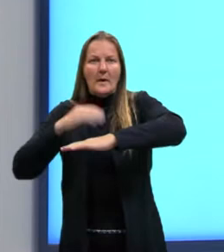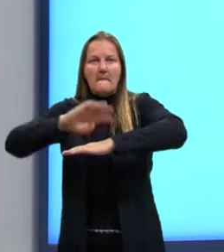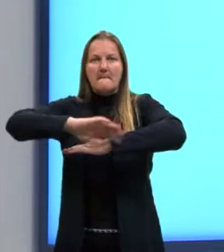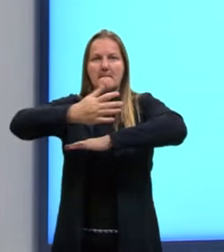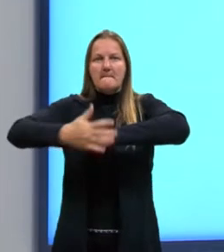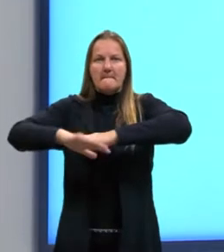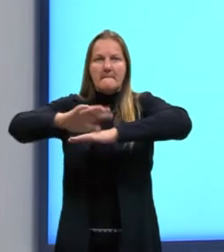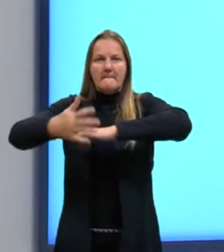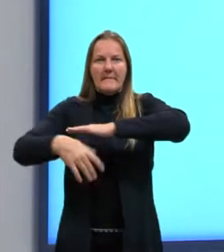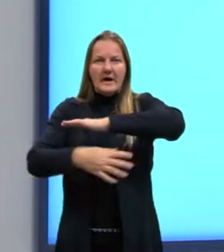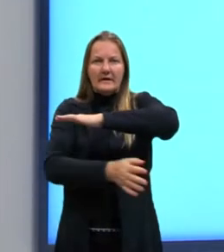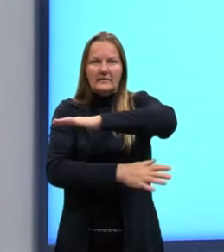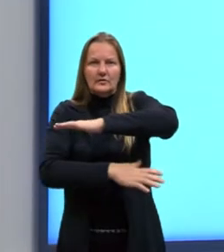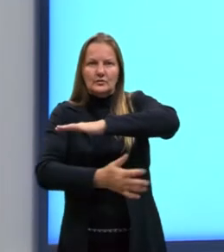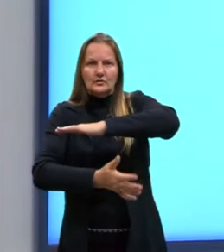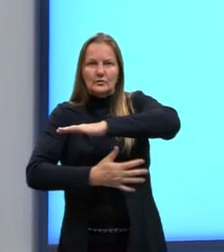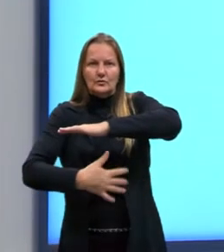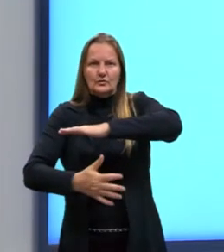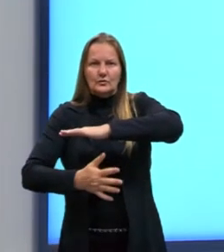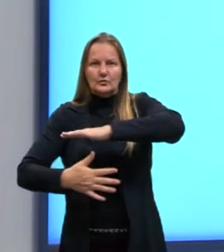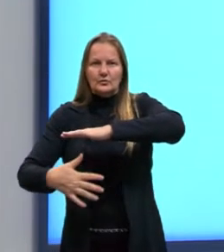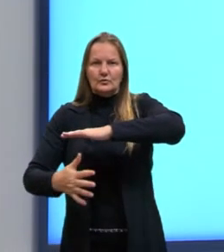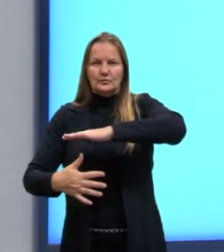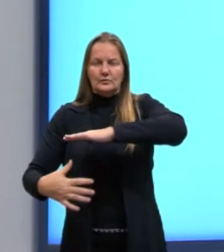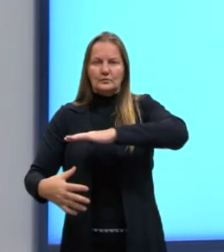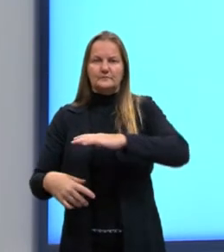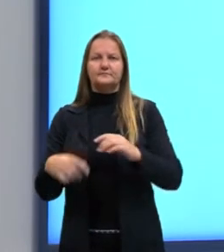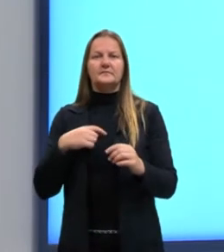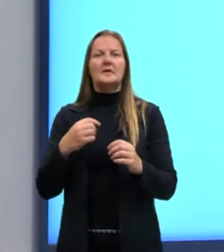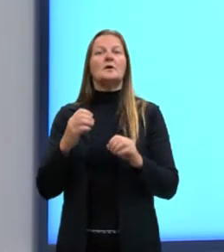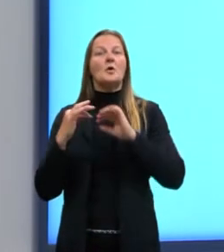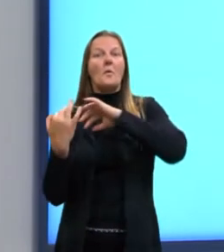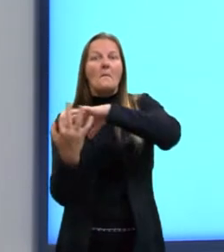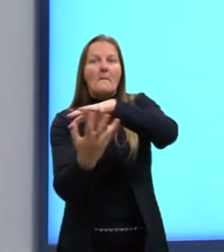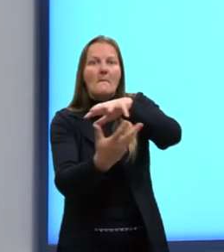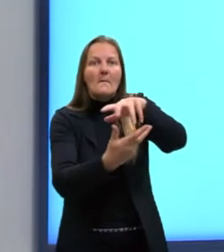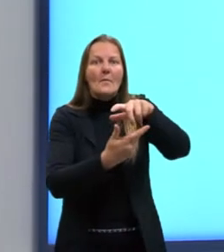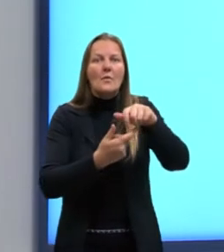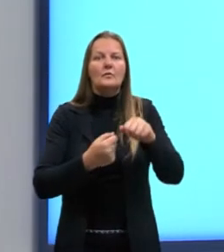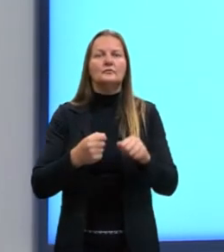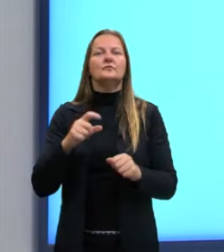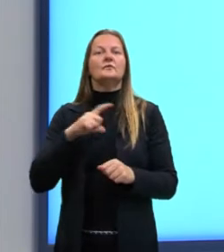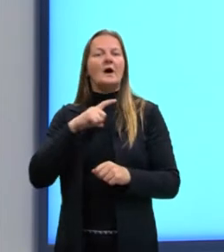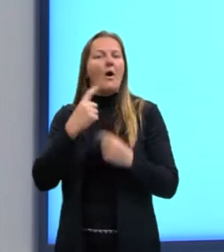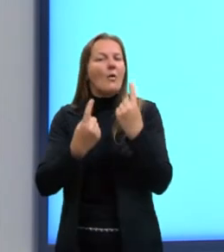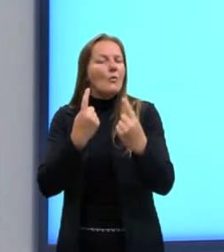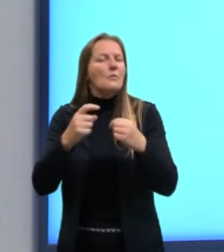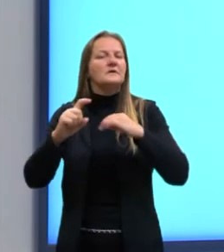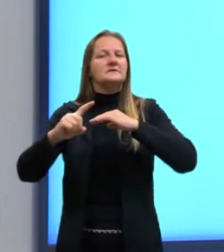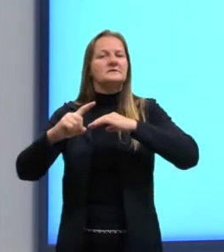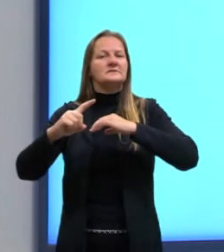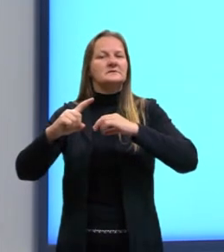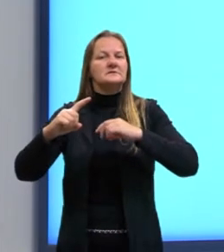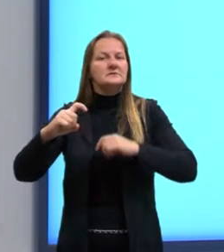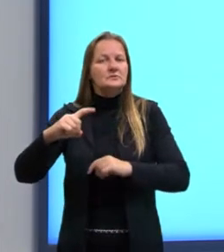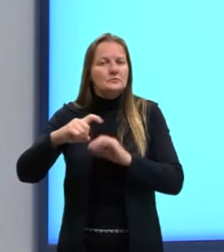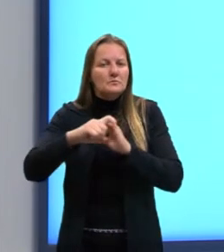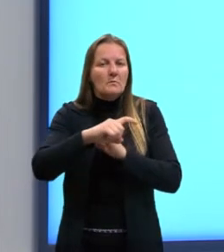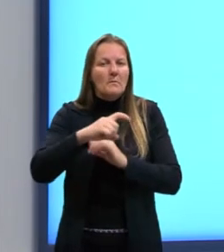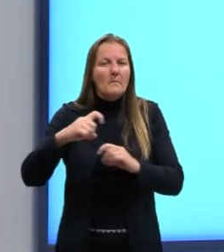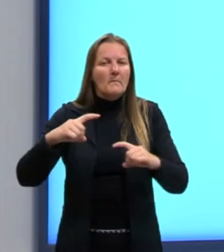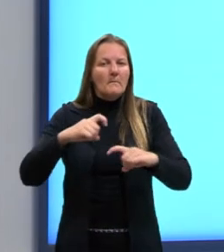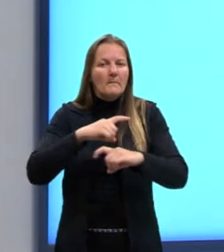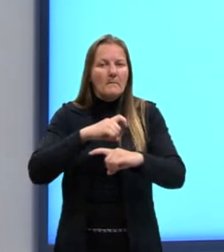produção de oxigênio no planeta. Temos as euglenas, temos algumas bactérias também que possuem esse